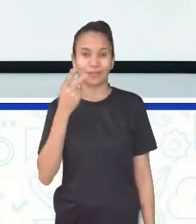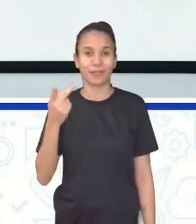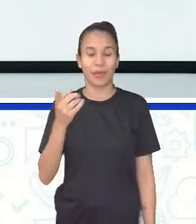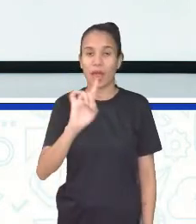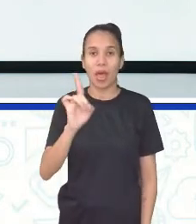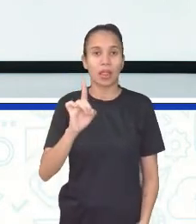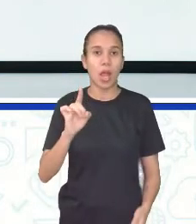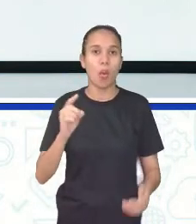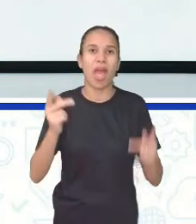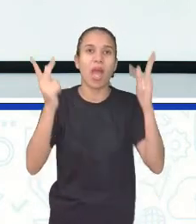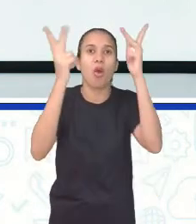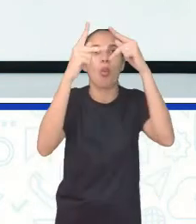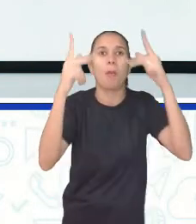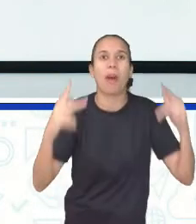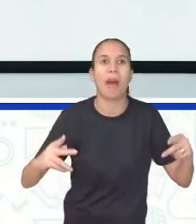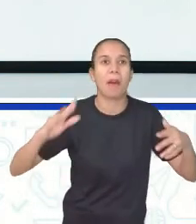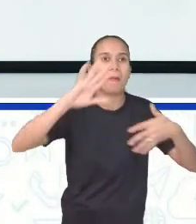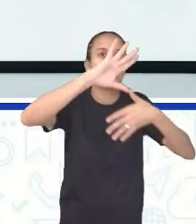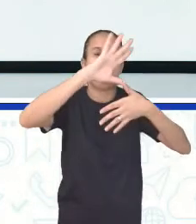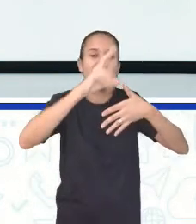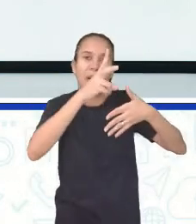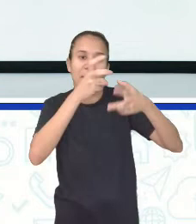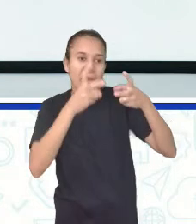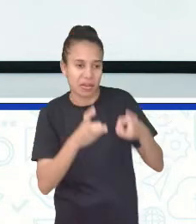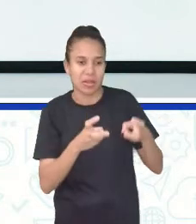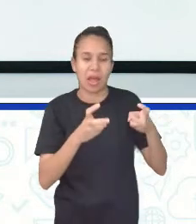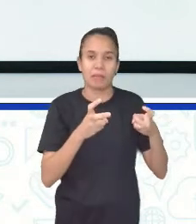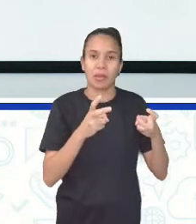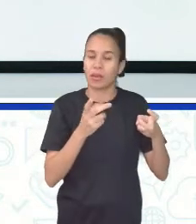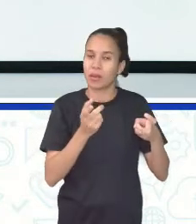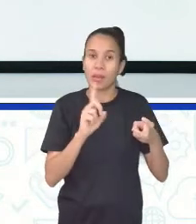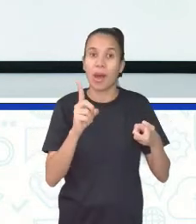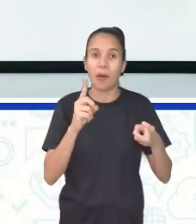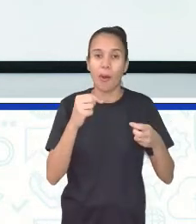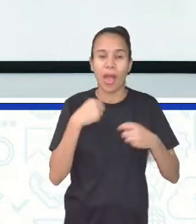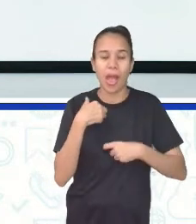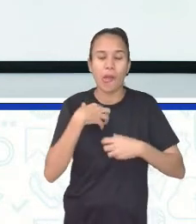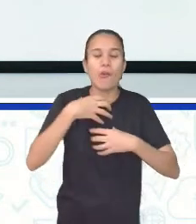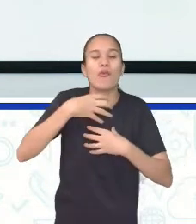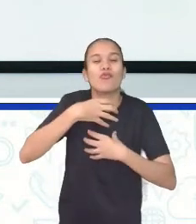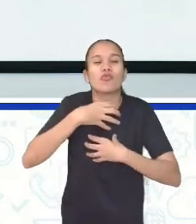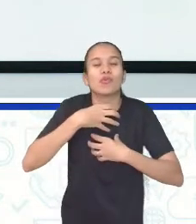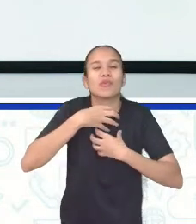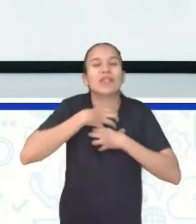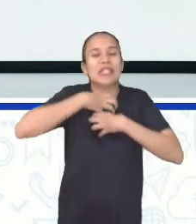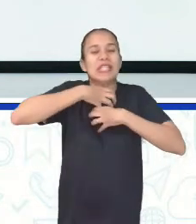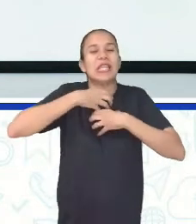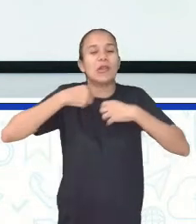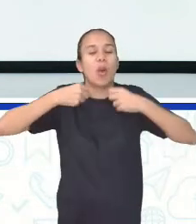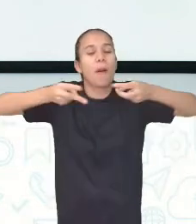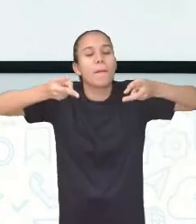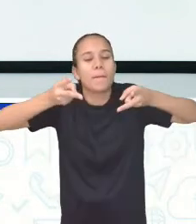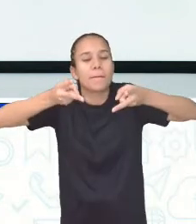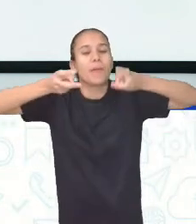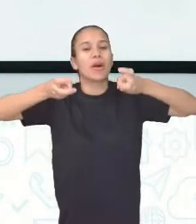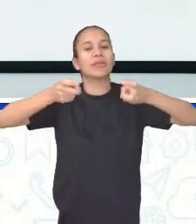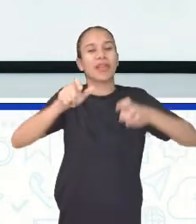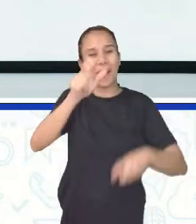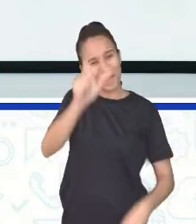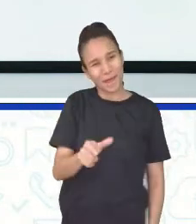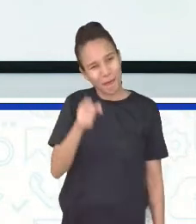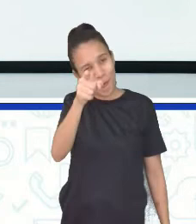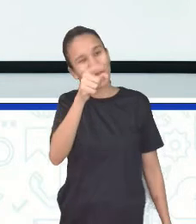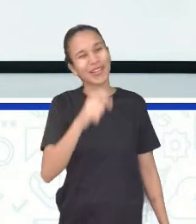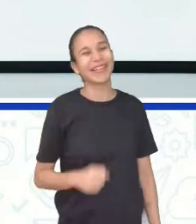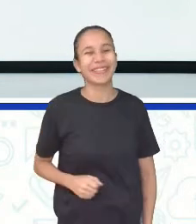são mapas nem GPS que eu vou localizar você. Mas pelos meus órgãos e dos sentidos, que sabem perceber você aí do outro